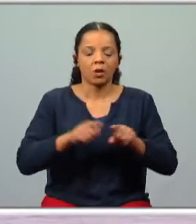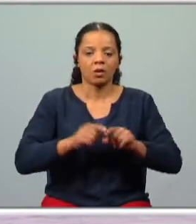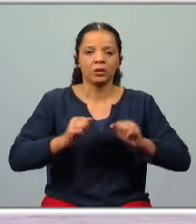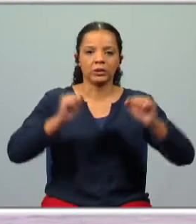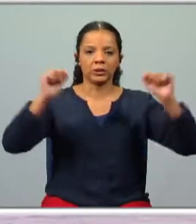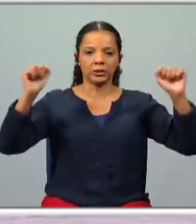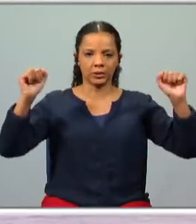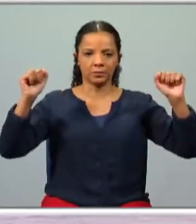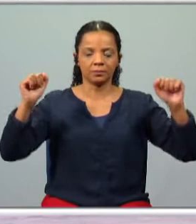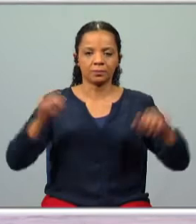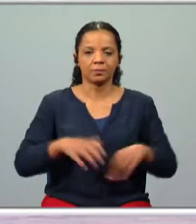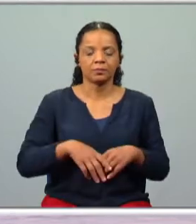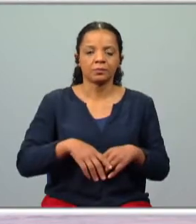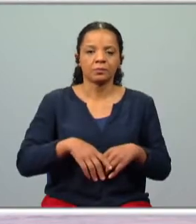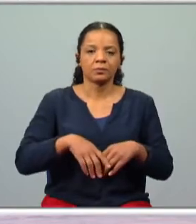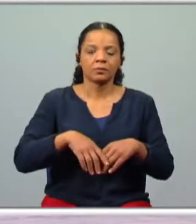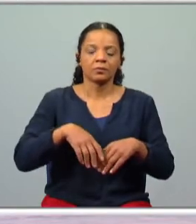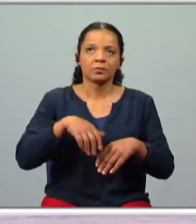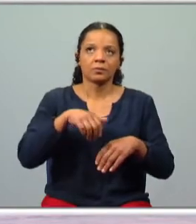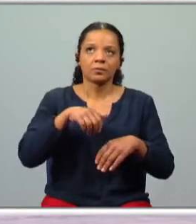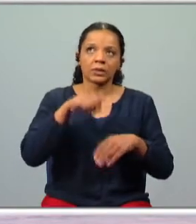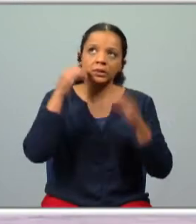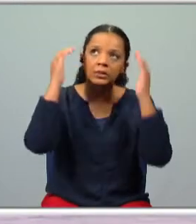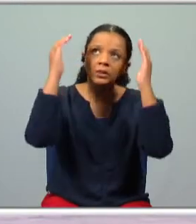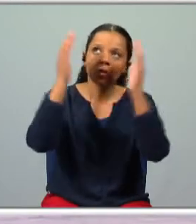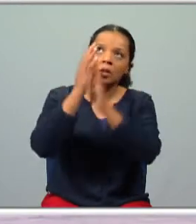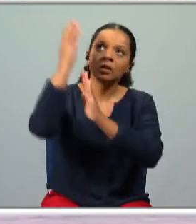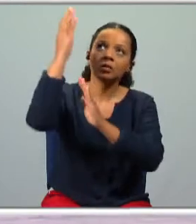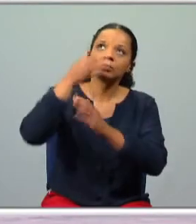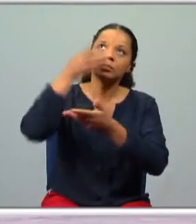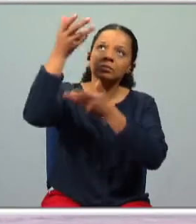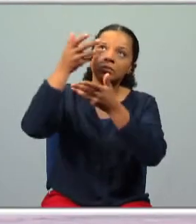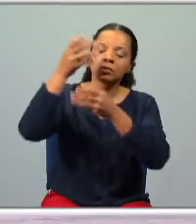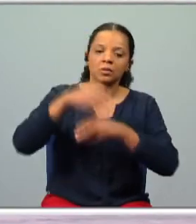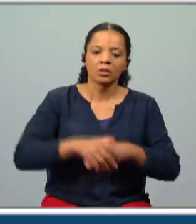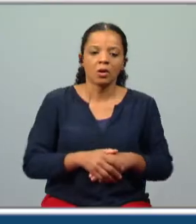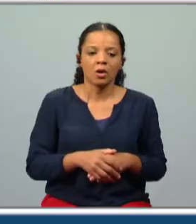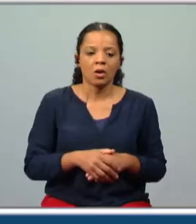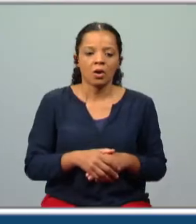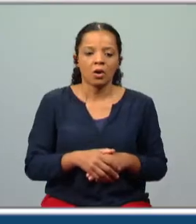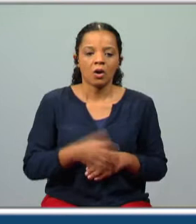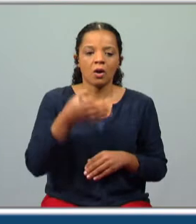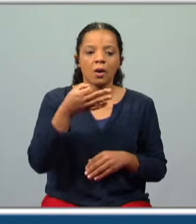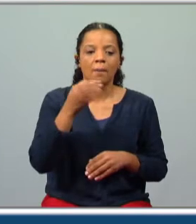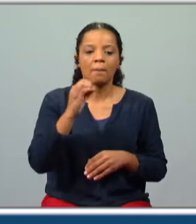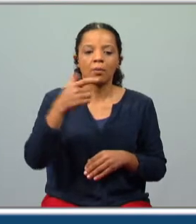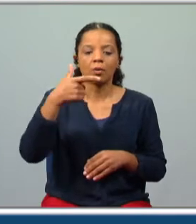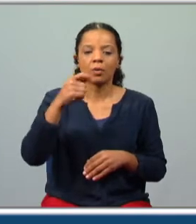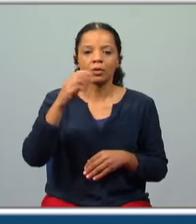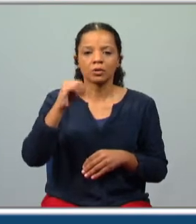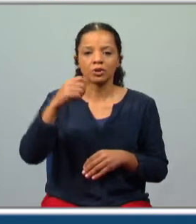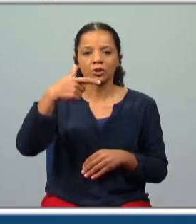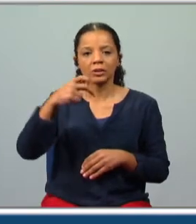ao céu, olhou para o céu, para Deus, e dirigiu-se a ele. Ó potestade! Ele dirige-se ao Deus